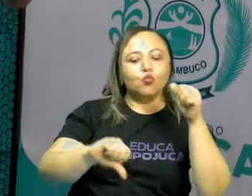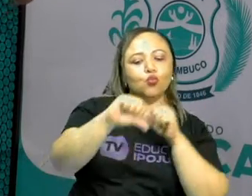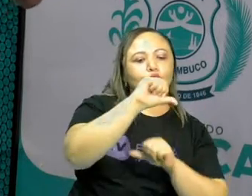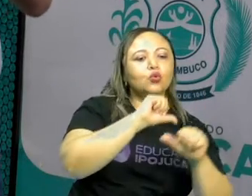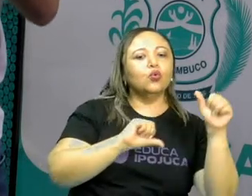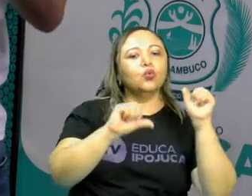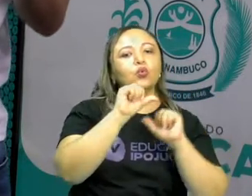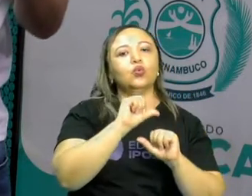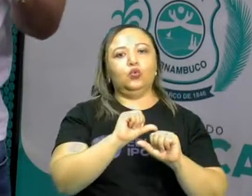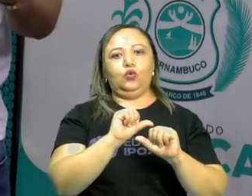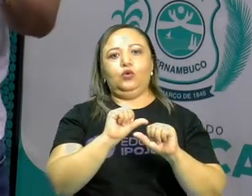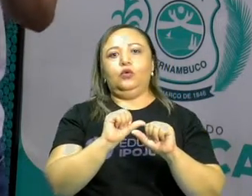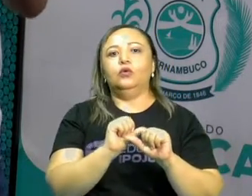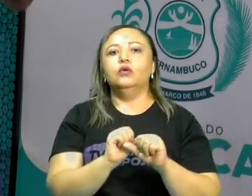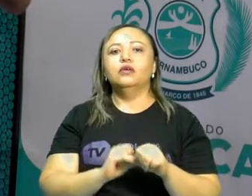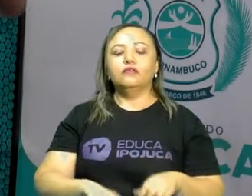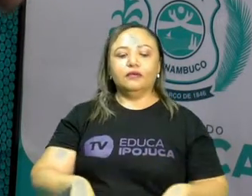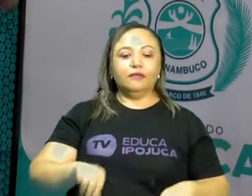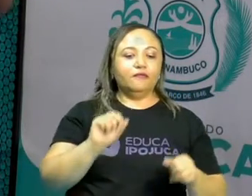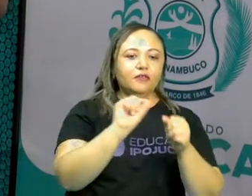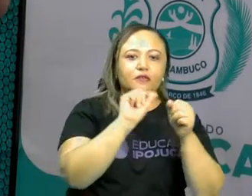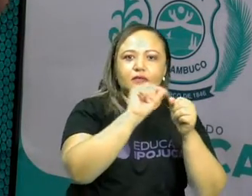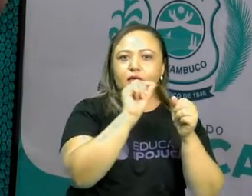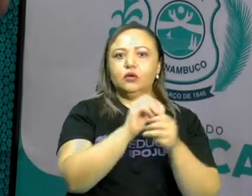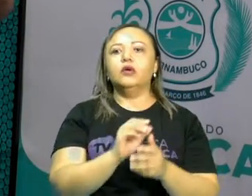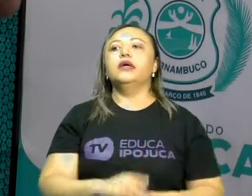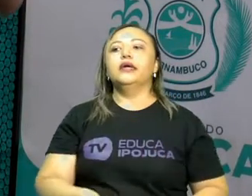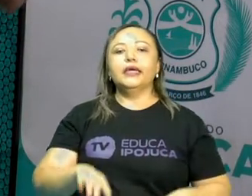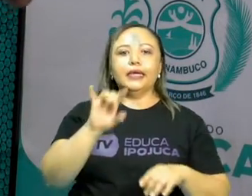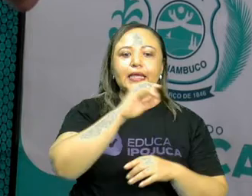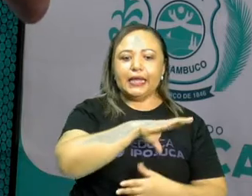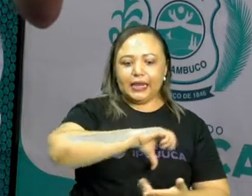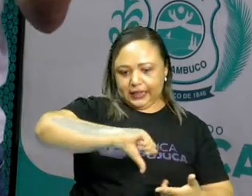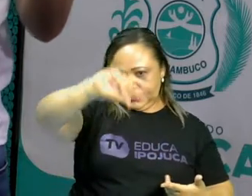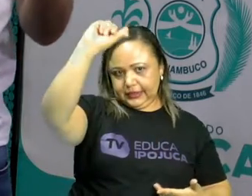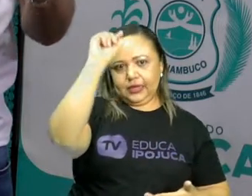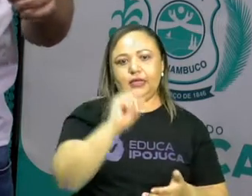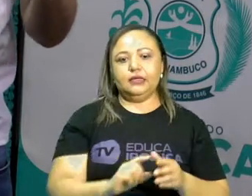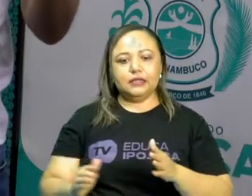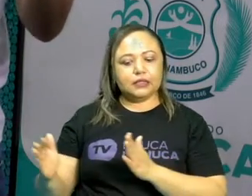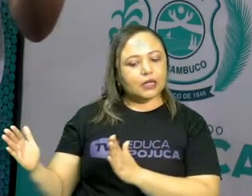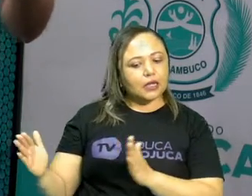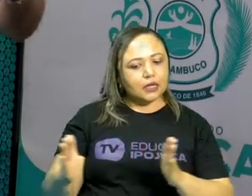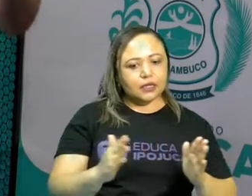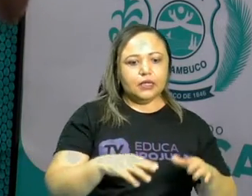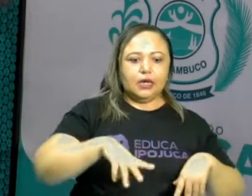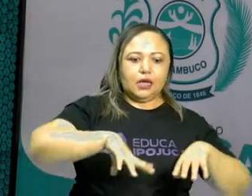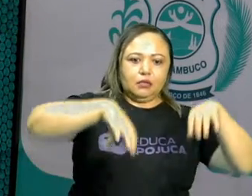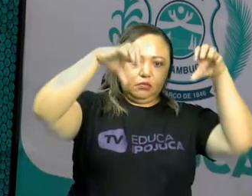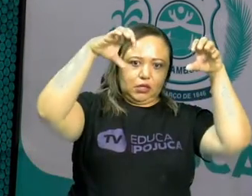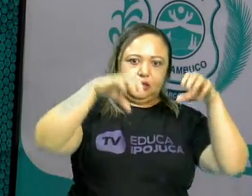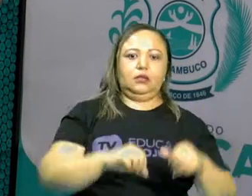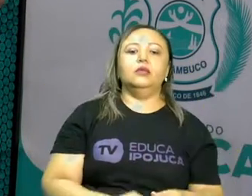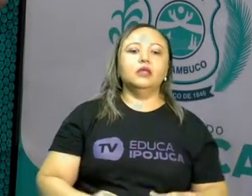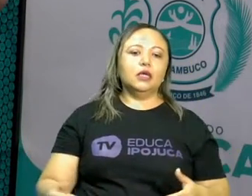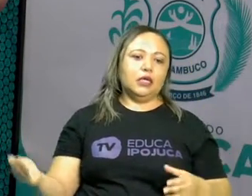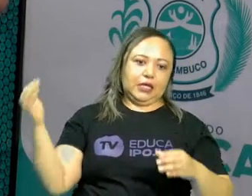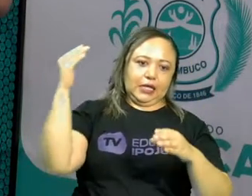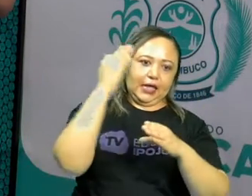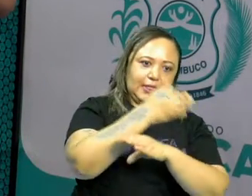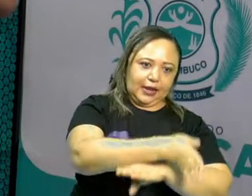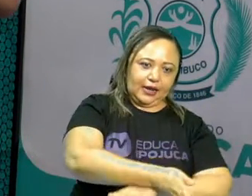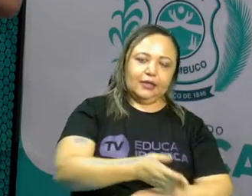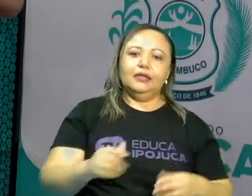transformações que fizeram com que ela saísse da Idade Média e entrasse na Idade